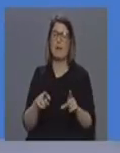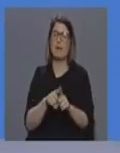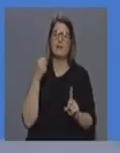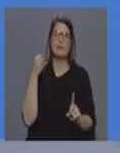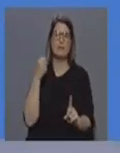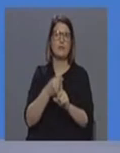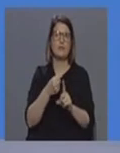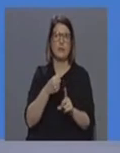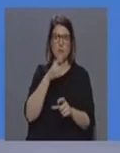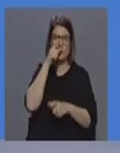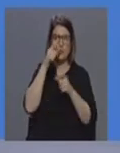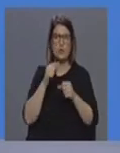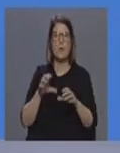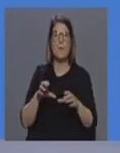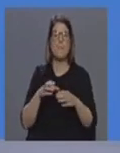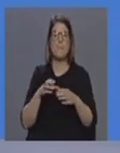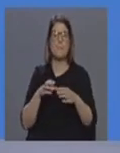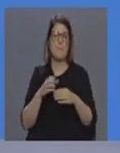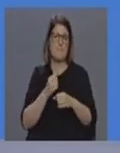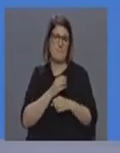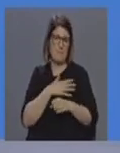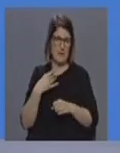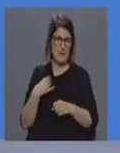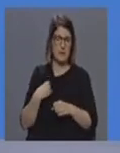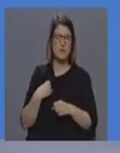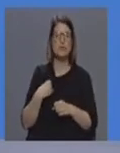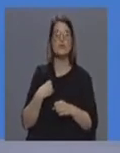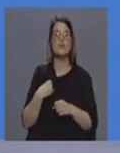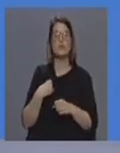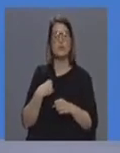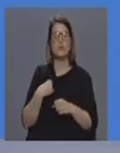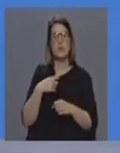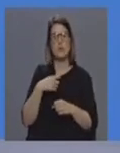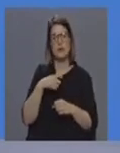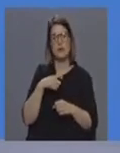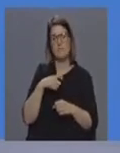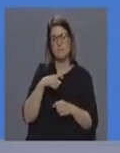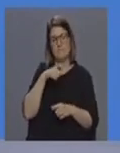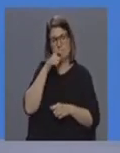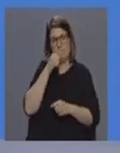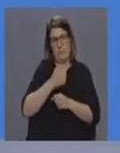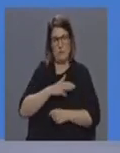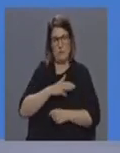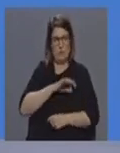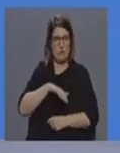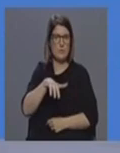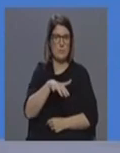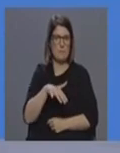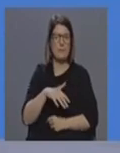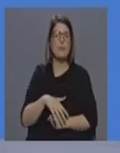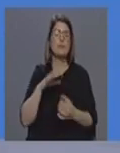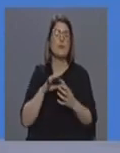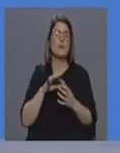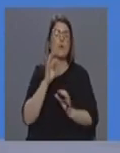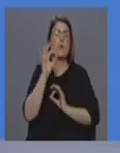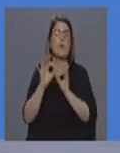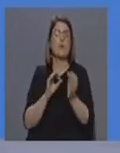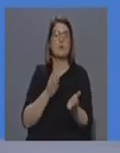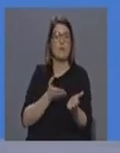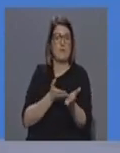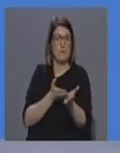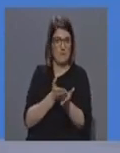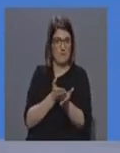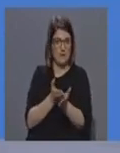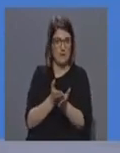e aos recursos de saúde existentes em termos de unidade de cuidados intensivos nós